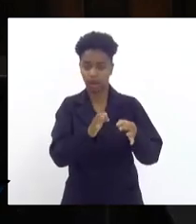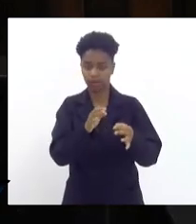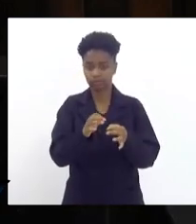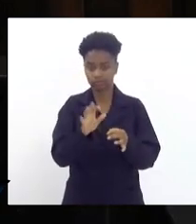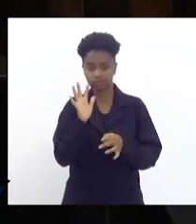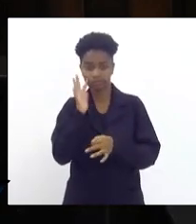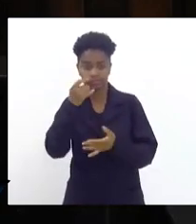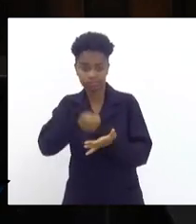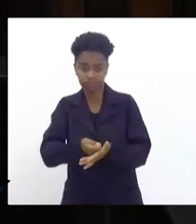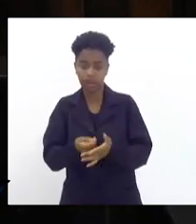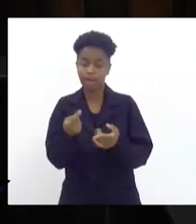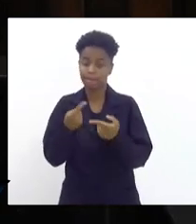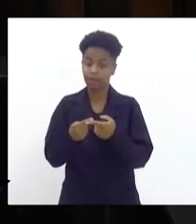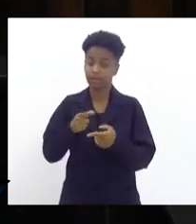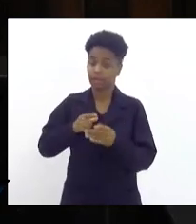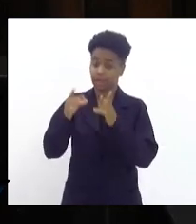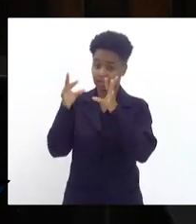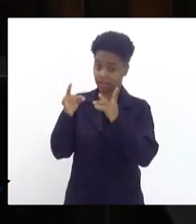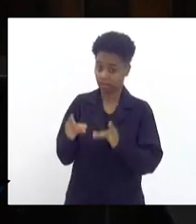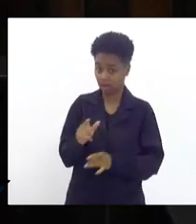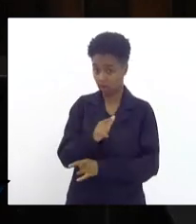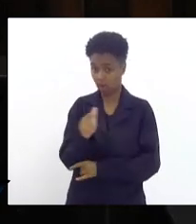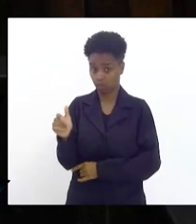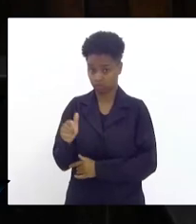Porque tem mais um detalhe,